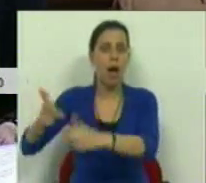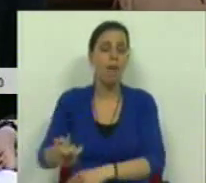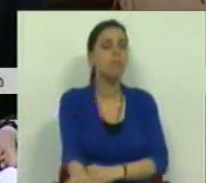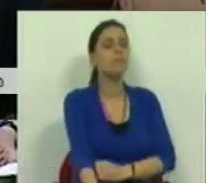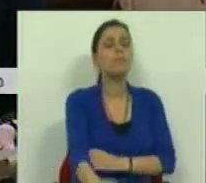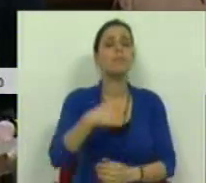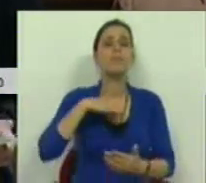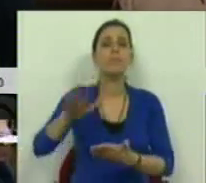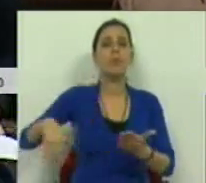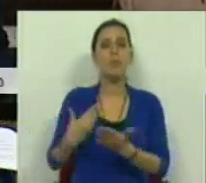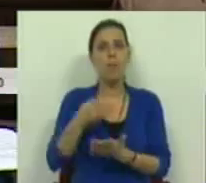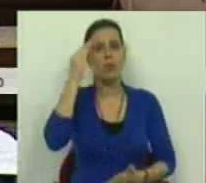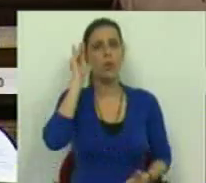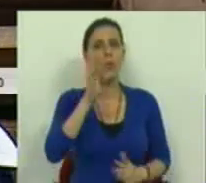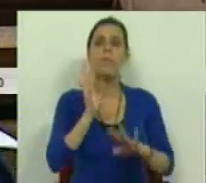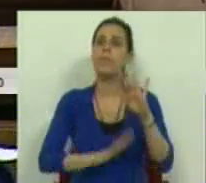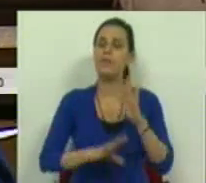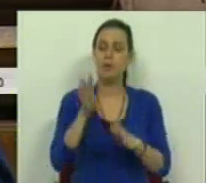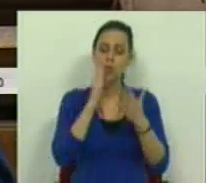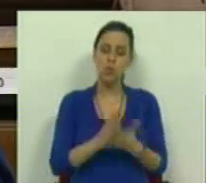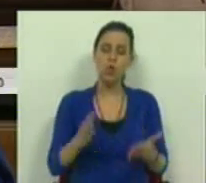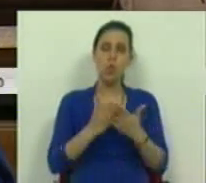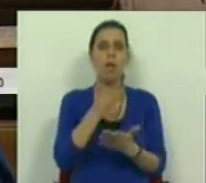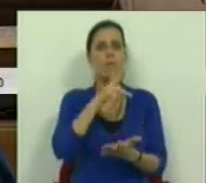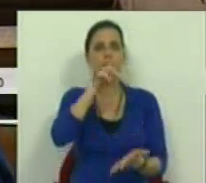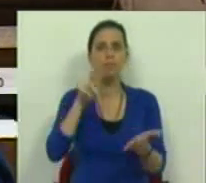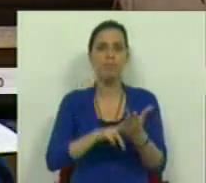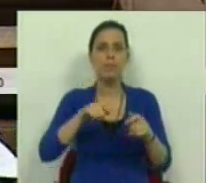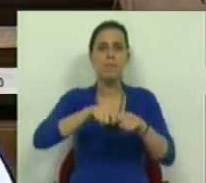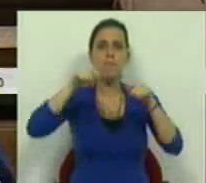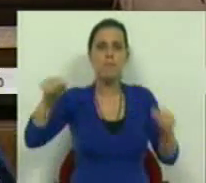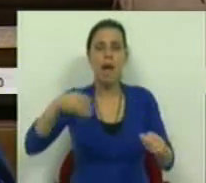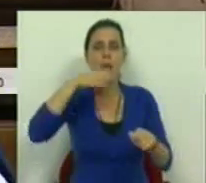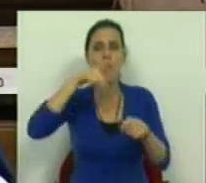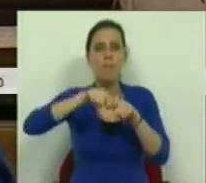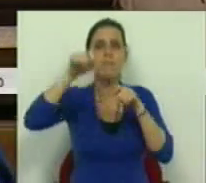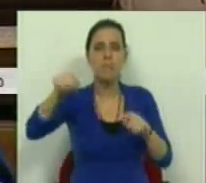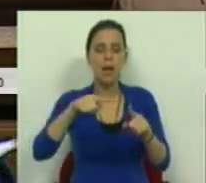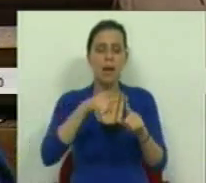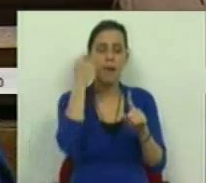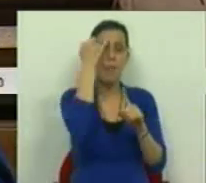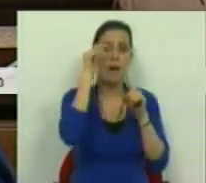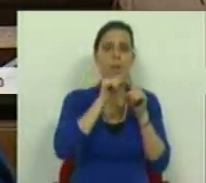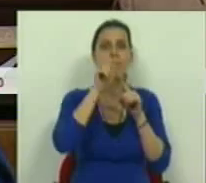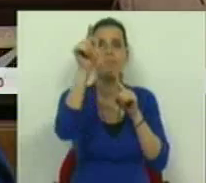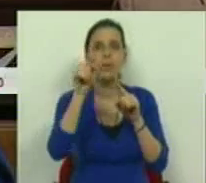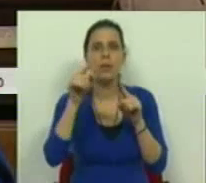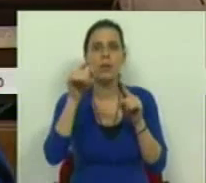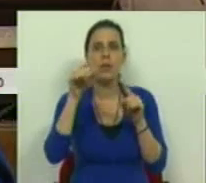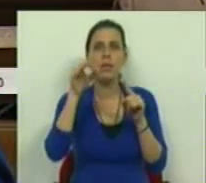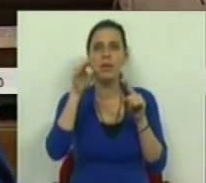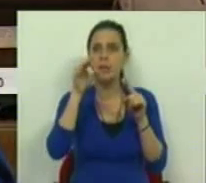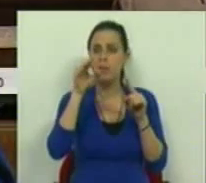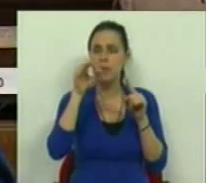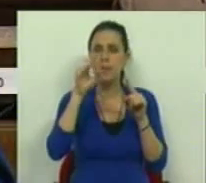propomos, recomendamos, que seja feito o estudo da viabilidade da extensão da linha ferroviária entre Bragança e Puebla de